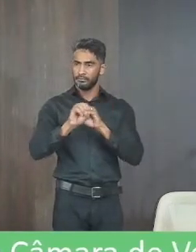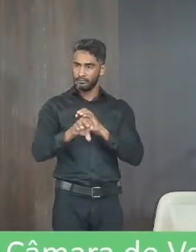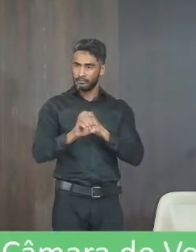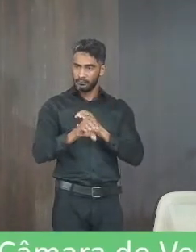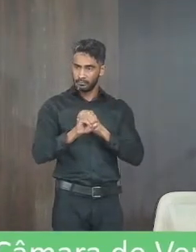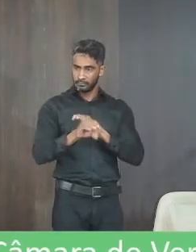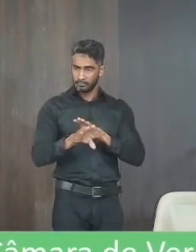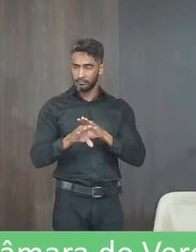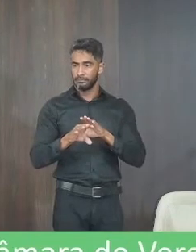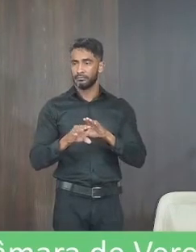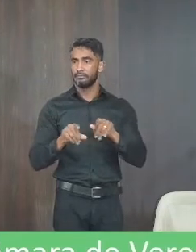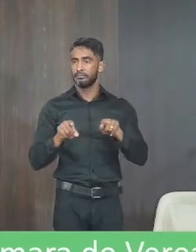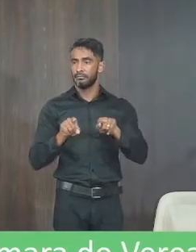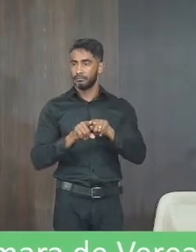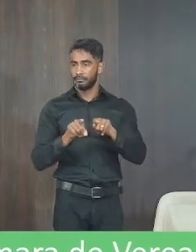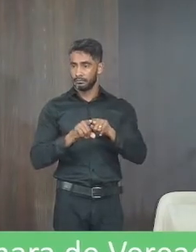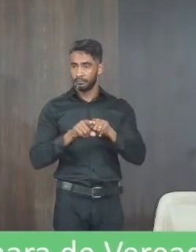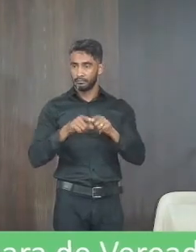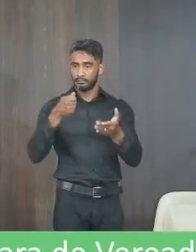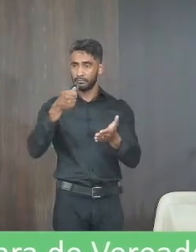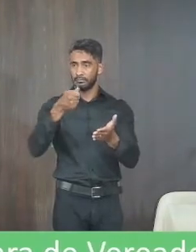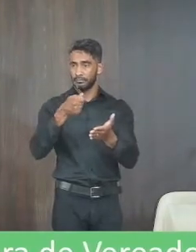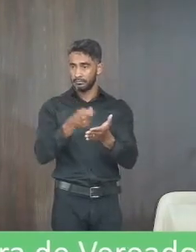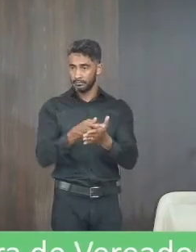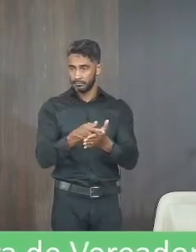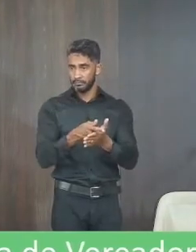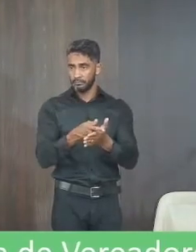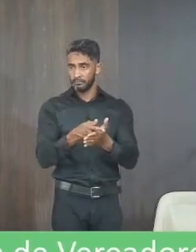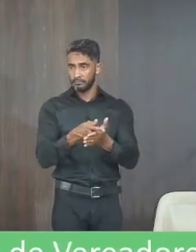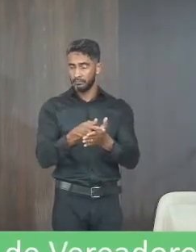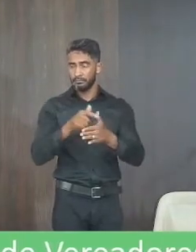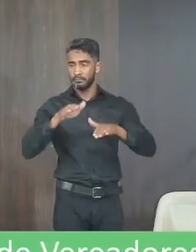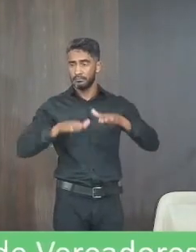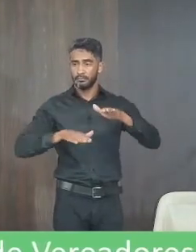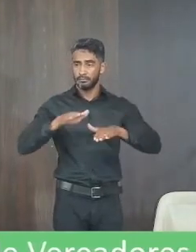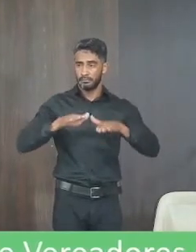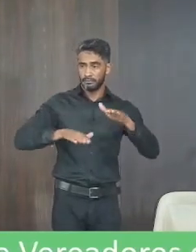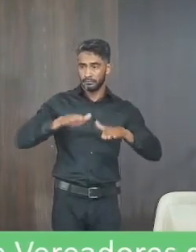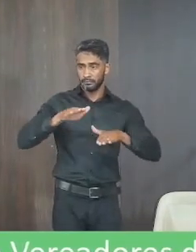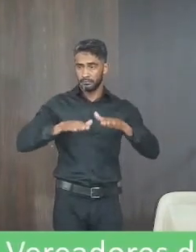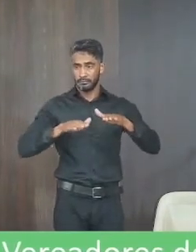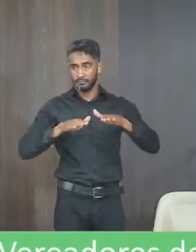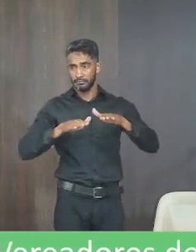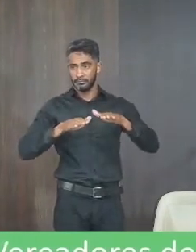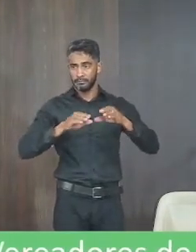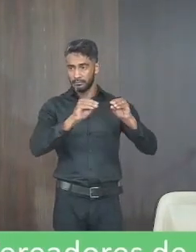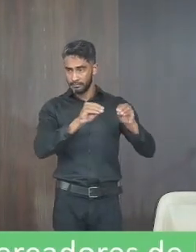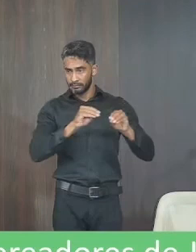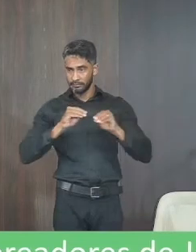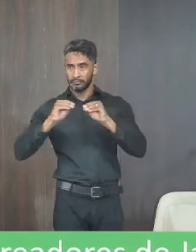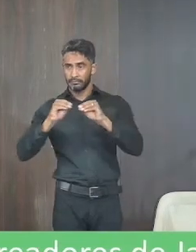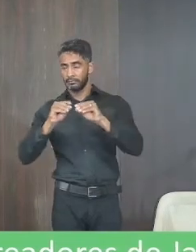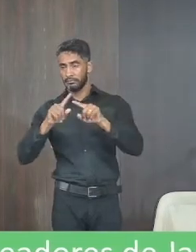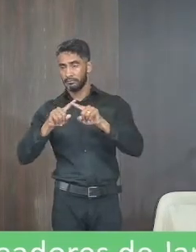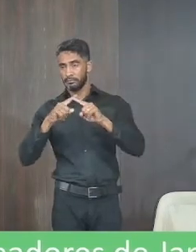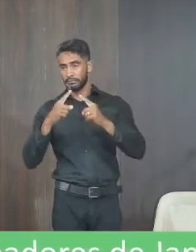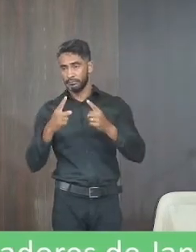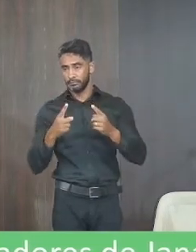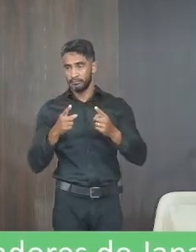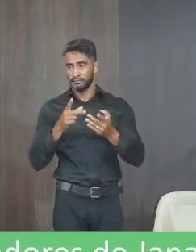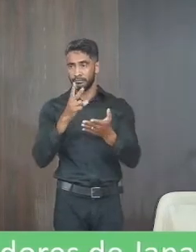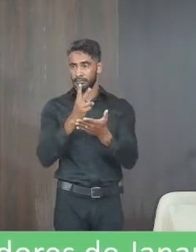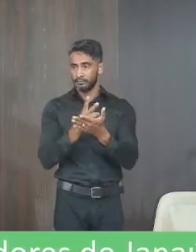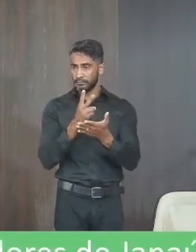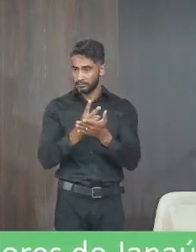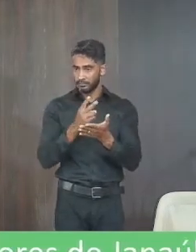e a questão do pagamento eles fazem às vezes uma mudança da origem do pagamento mas sempre